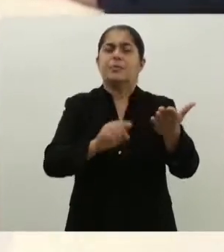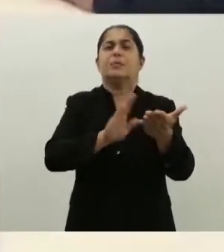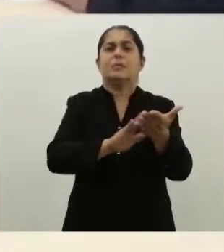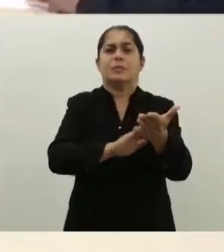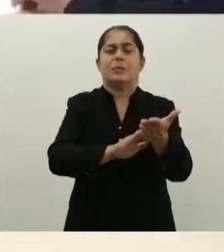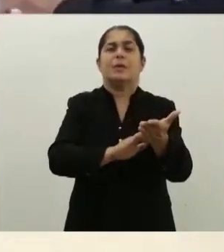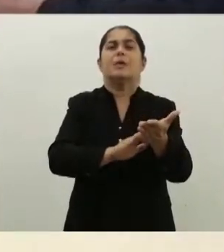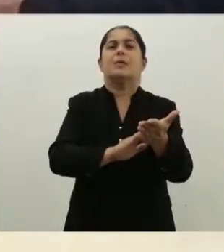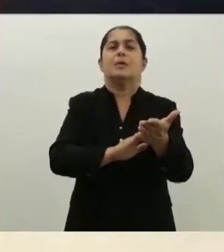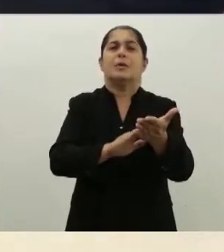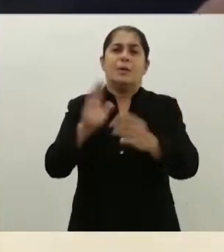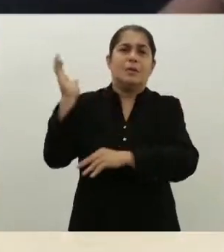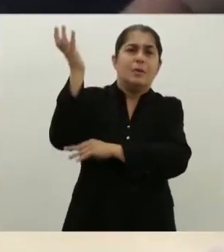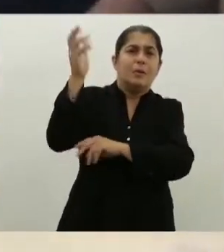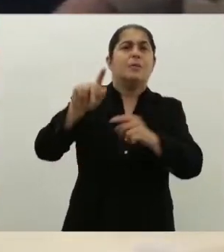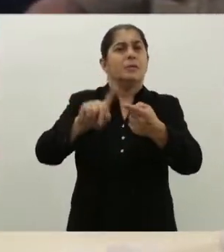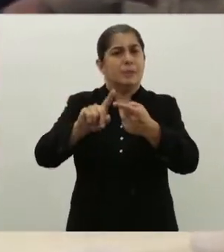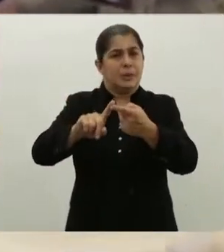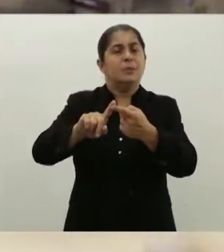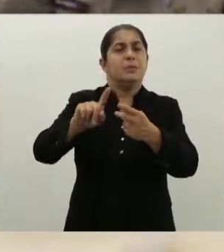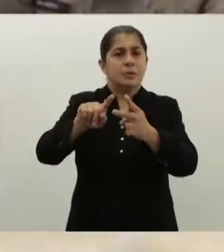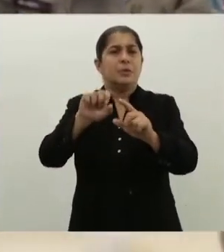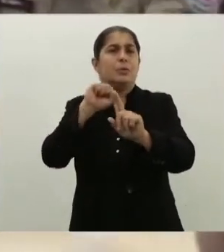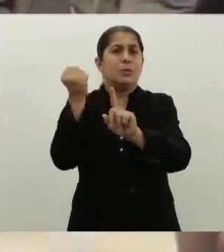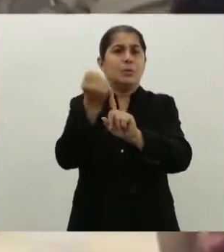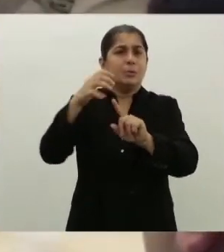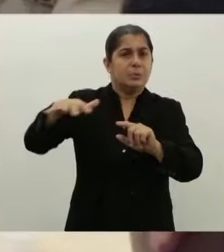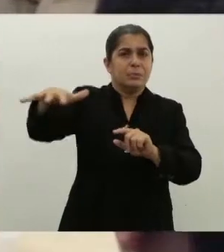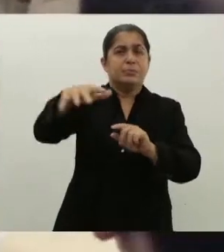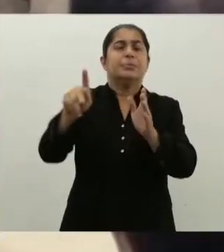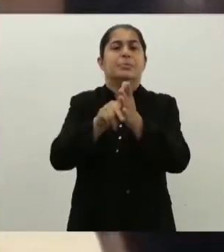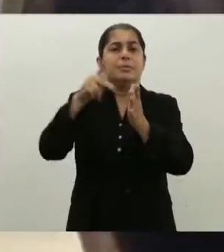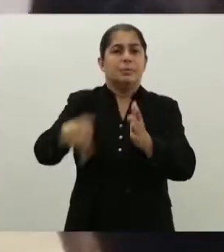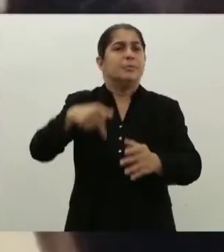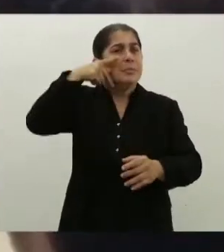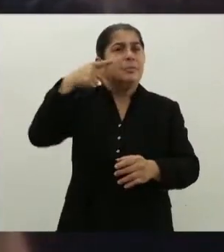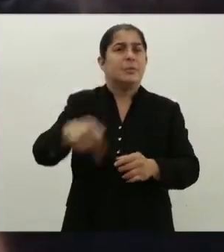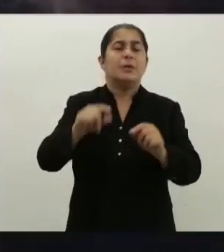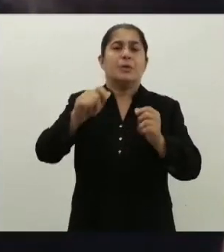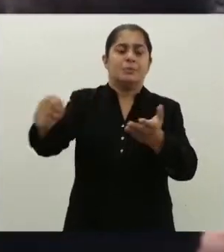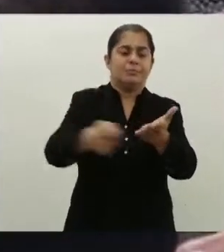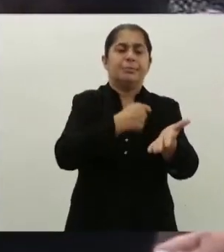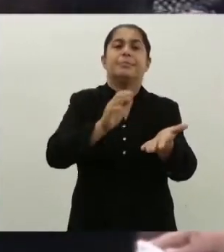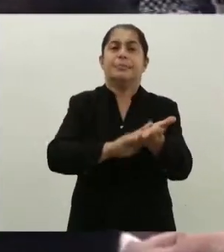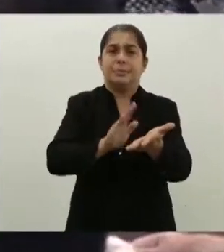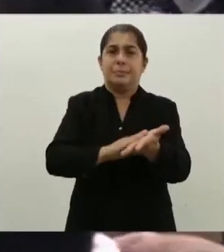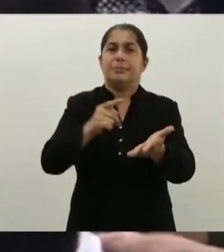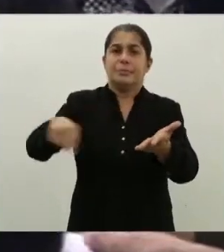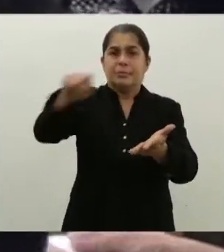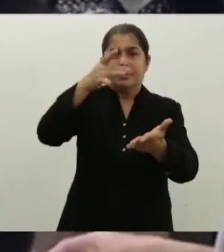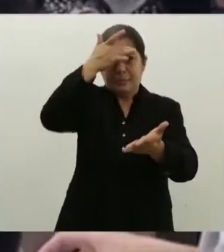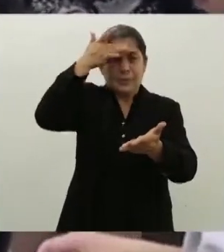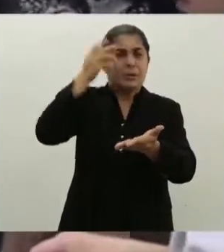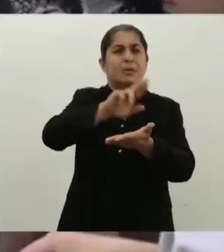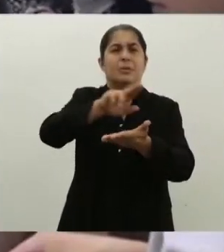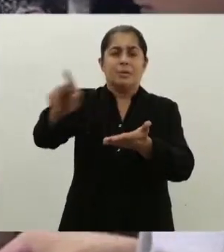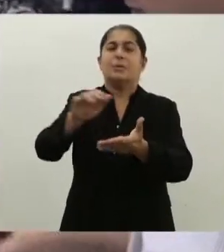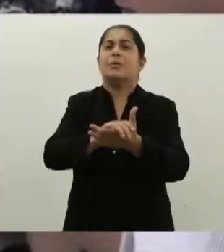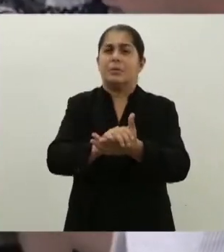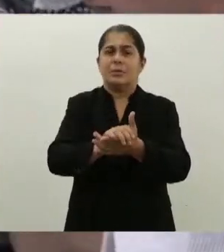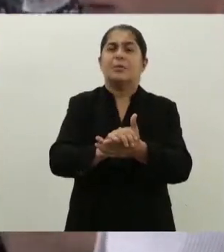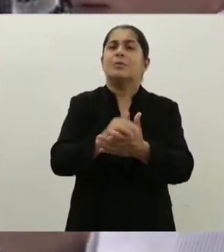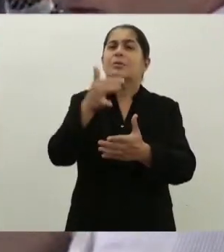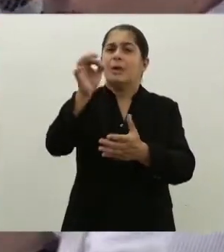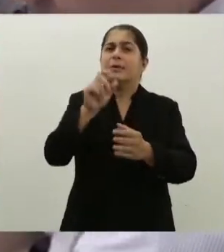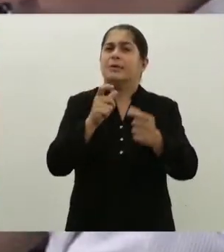Promotoria de Justiça de Defesa do Meio Ambiente e Patrimônio Social do Ministério Público da Paraíba, foi assinado por representantes de